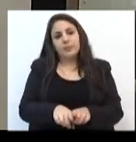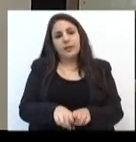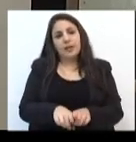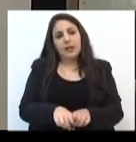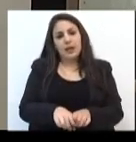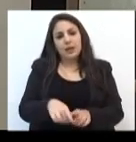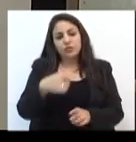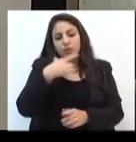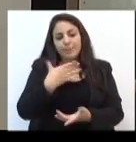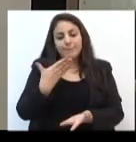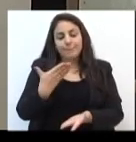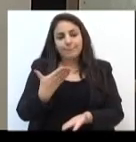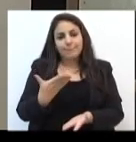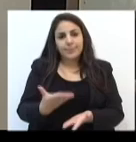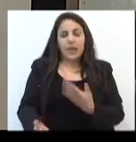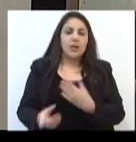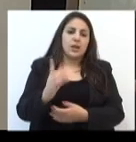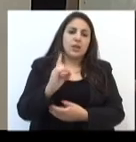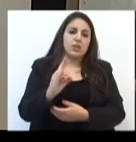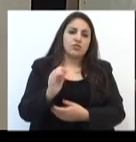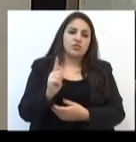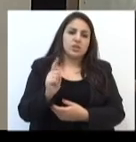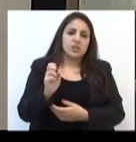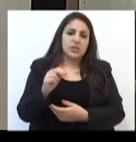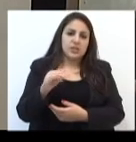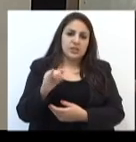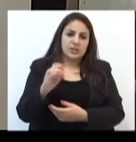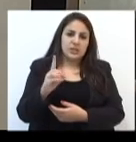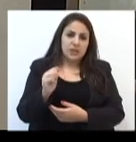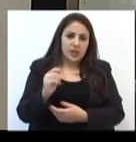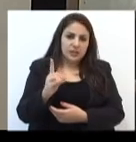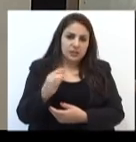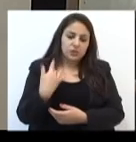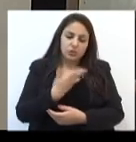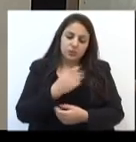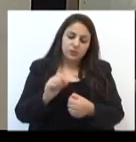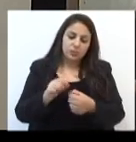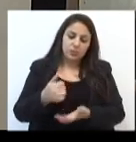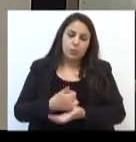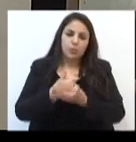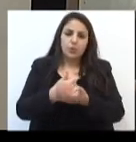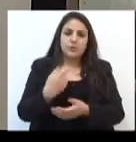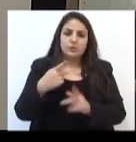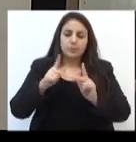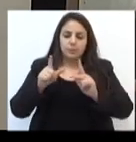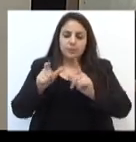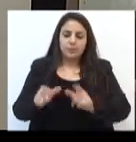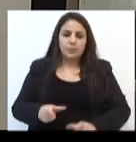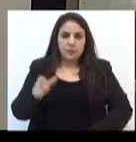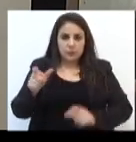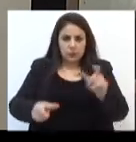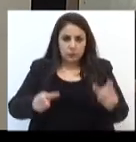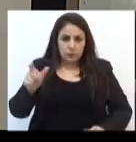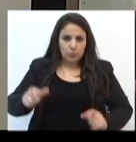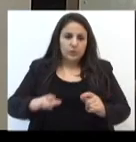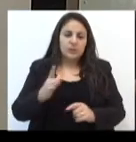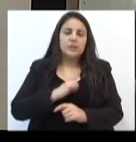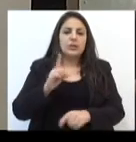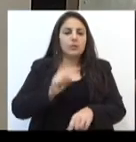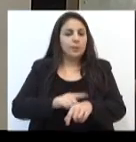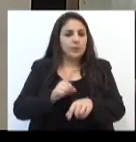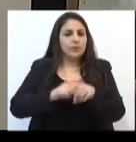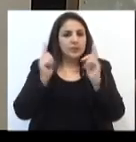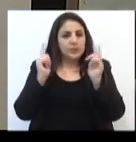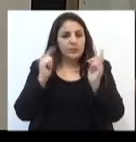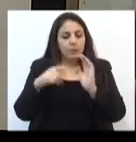diretamente a sua dignidade. Então, nós fizemos uma moção de apoio a essas pessoas que estão em estado